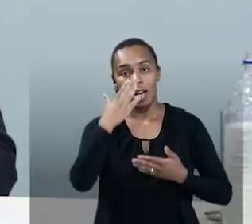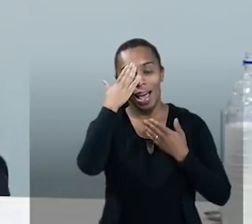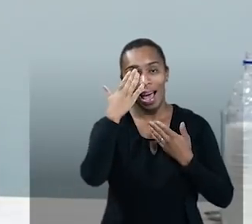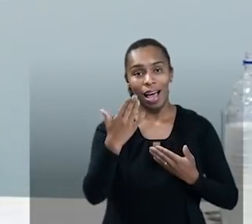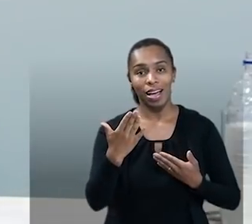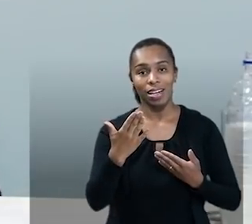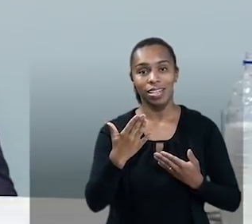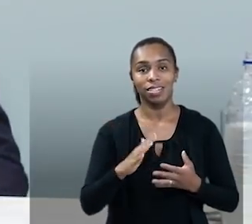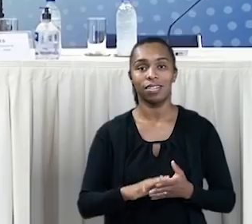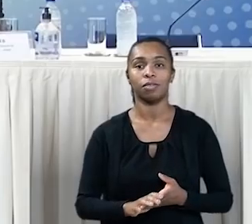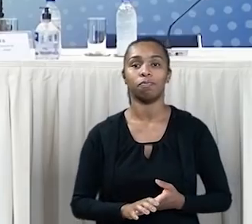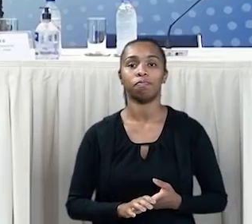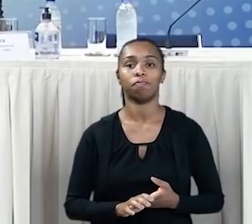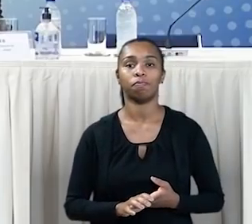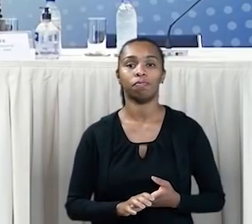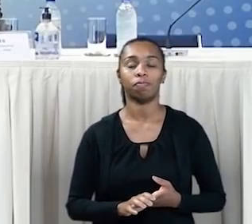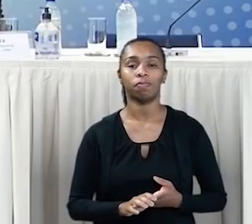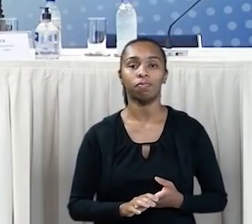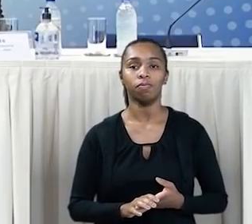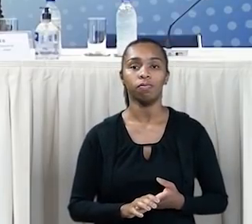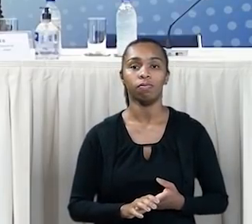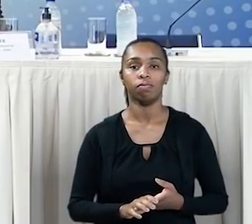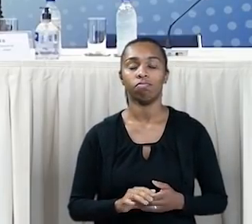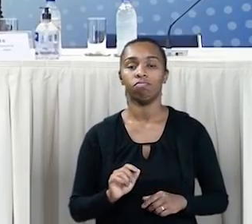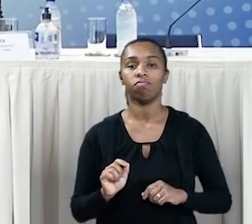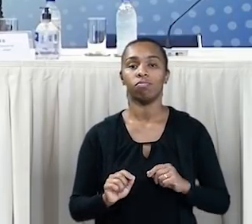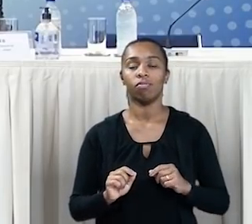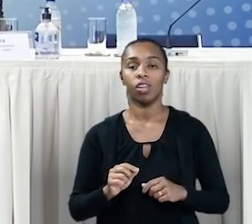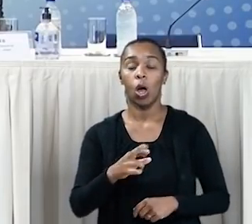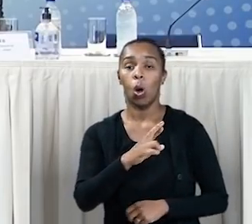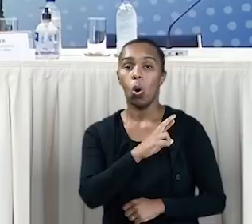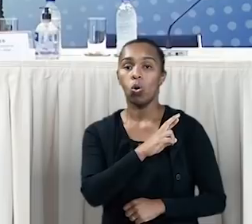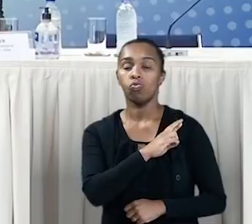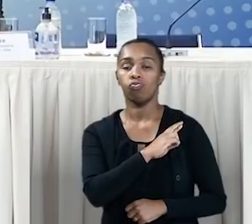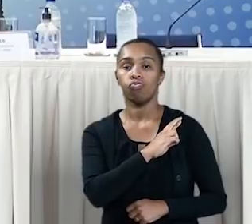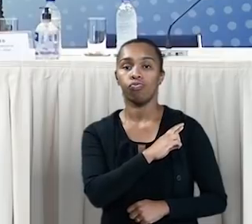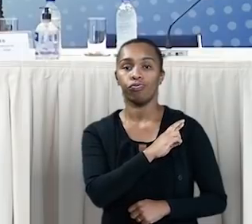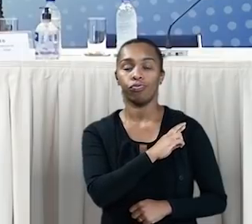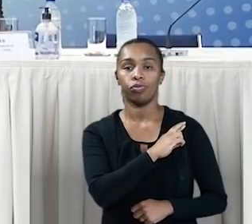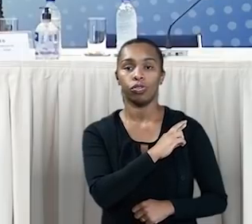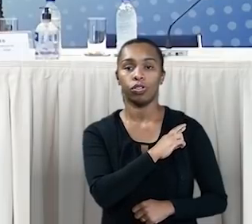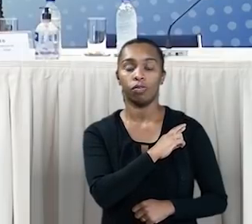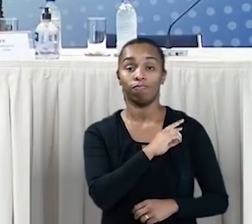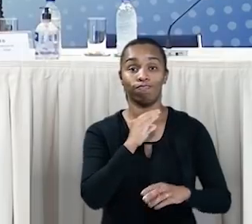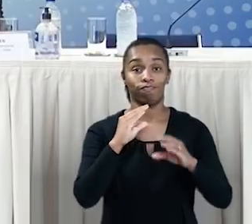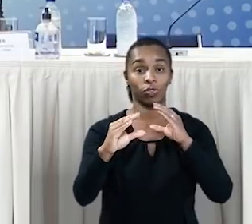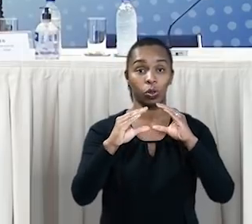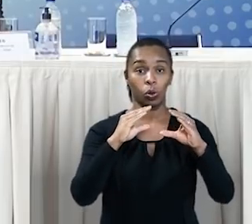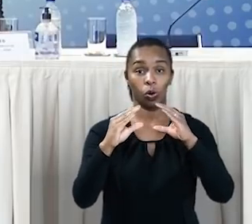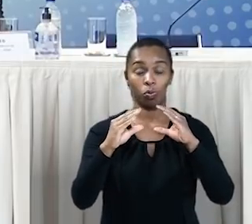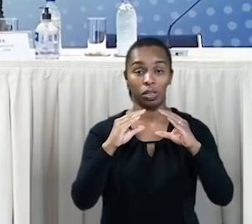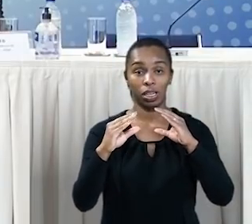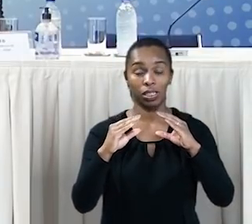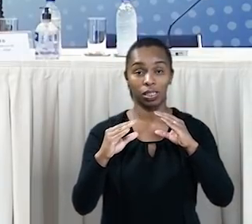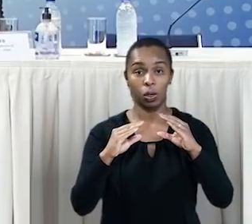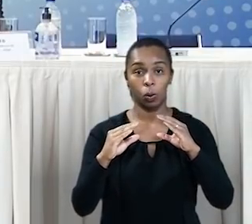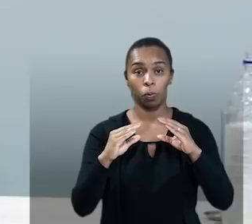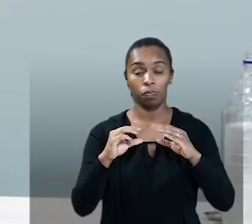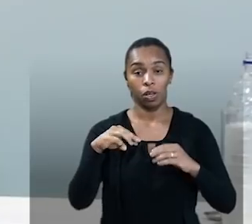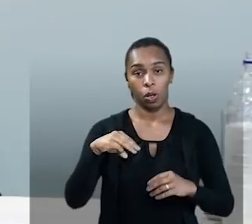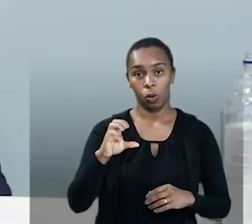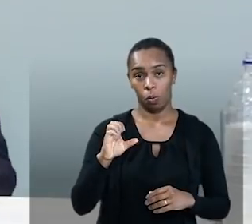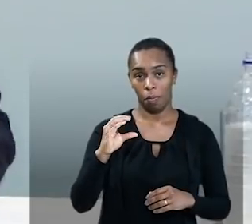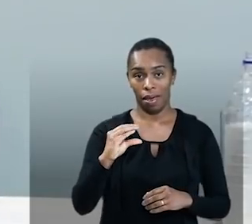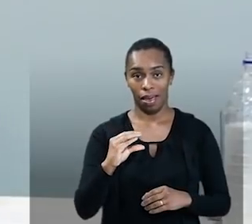manifestado o meu agradecimento ao nosso chefe da comunicação do Ministério da Educação, Carlos Minelli,